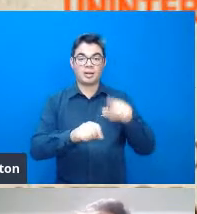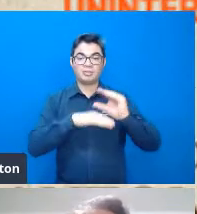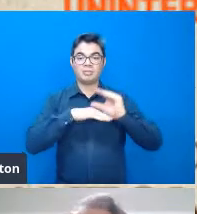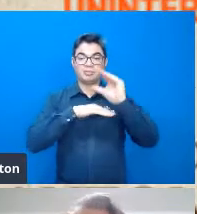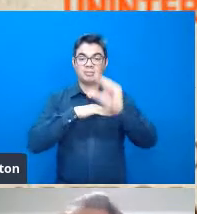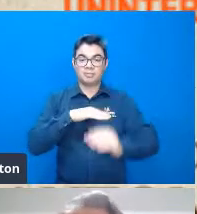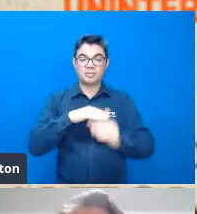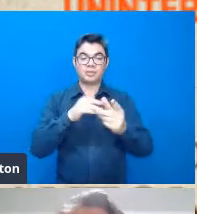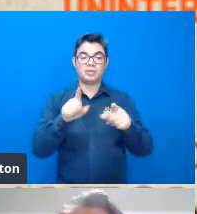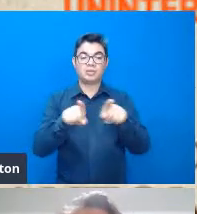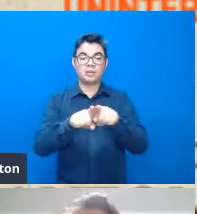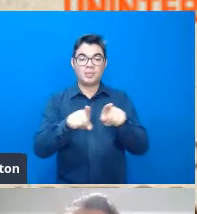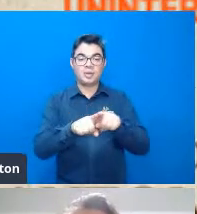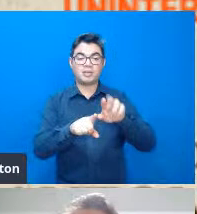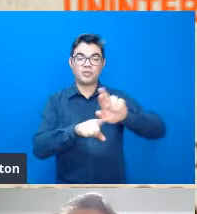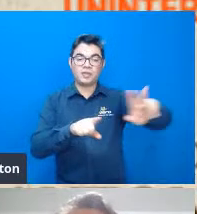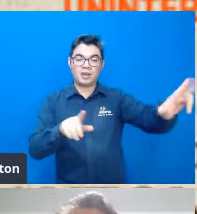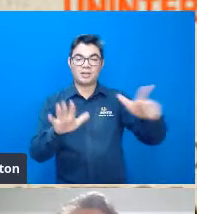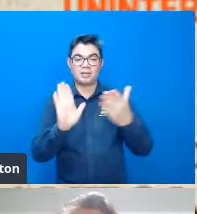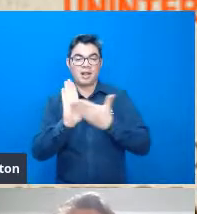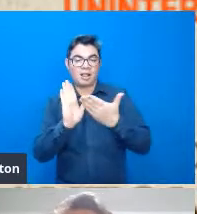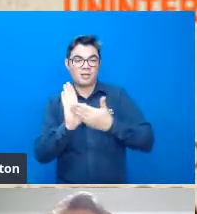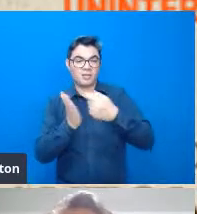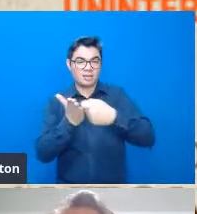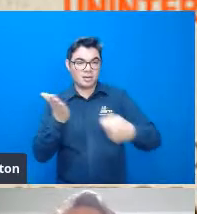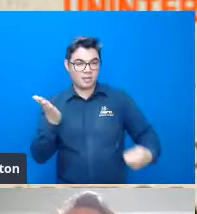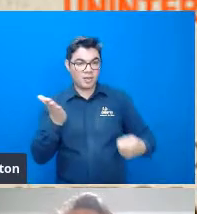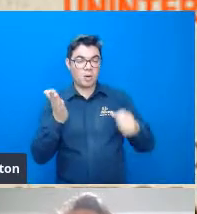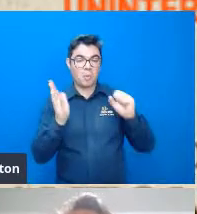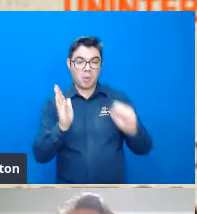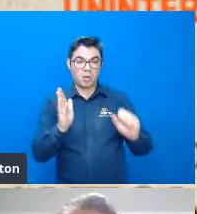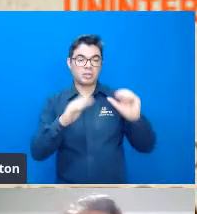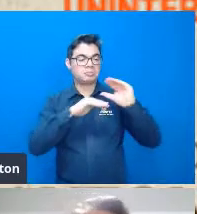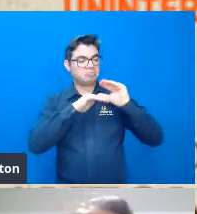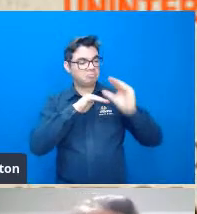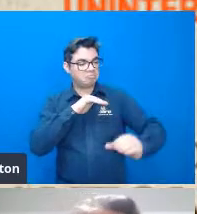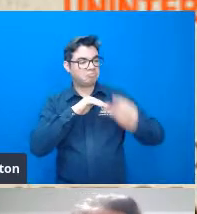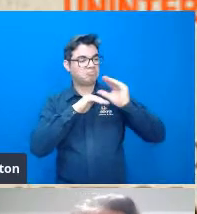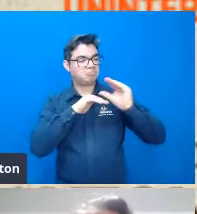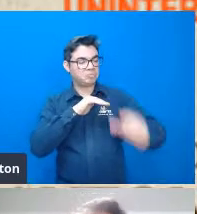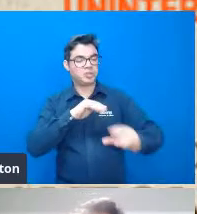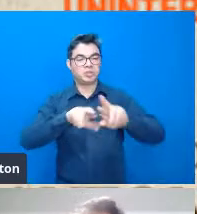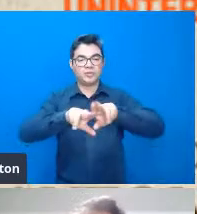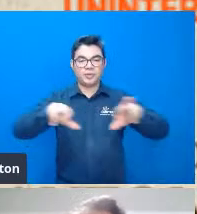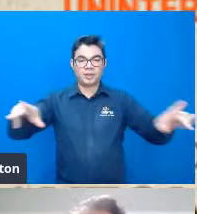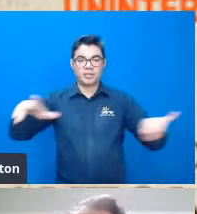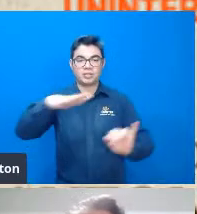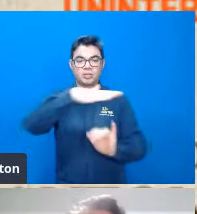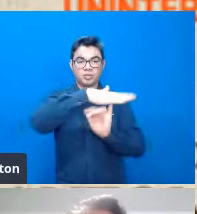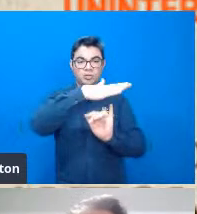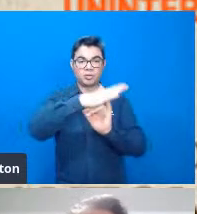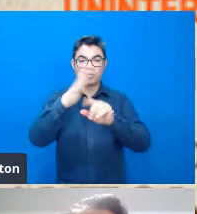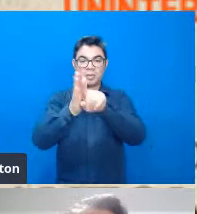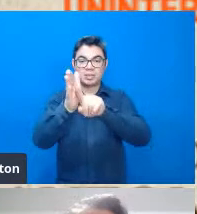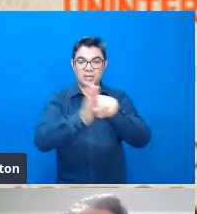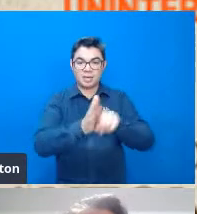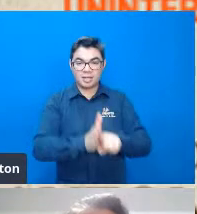dos diferentes livros que ele escreveu até hoje até hoje são doados para diferentes institutos de pesquisa que